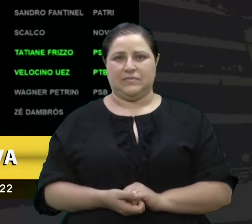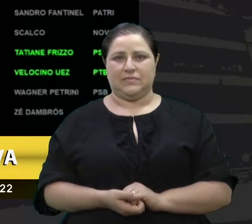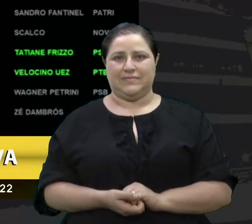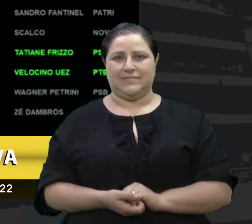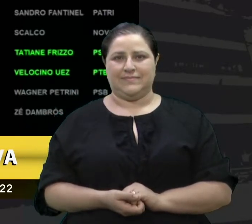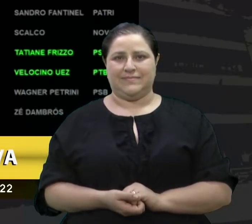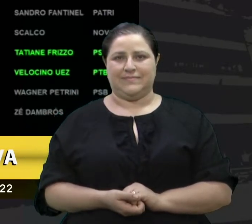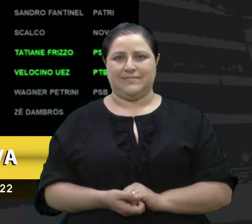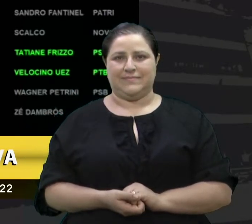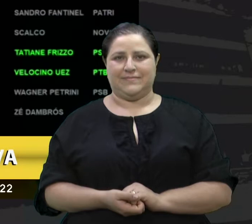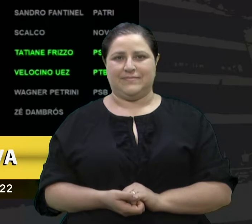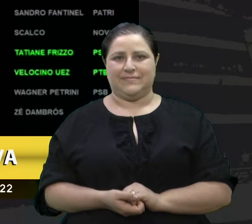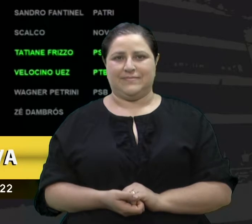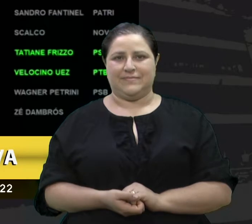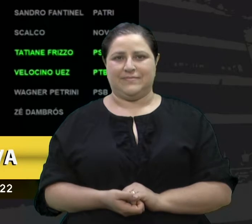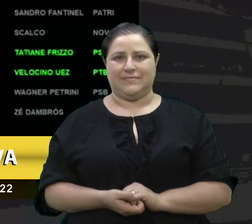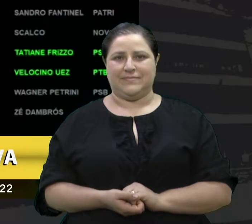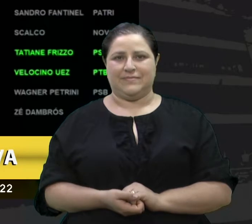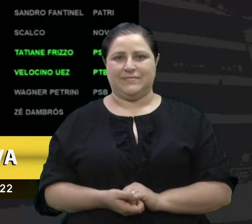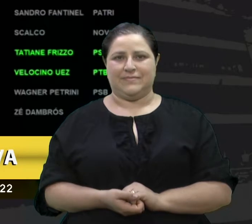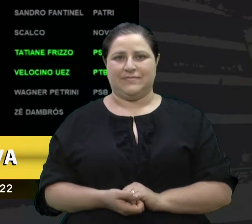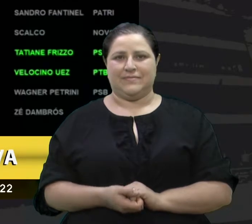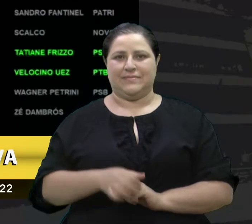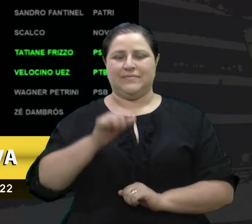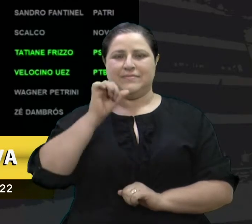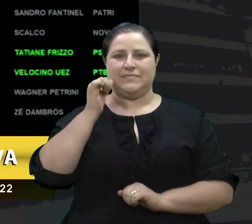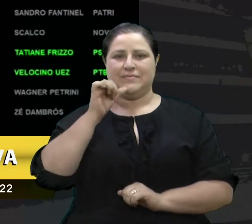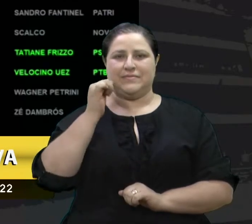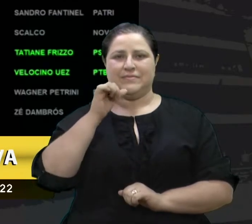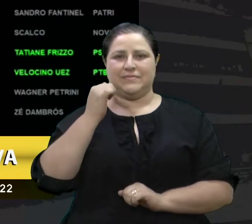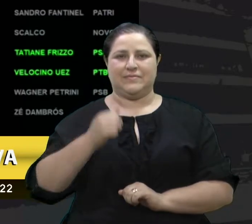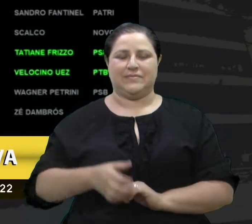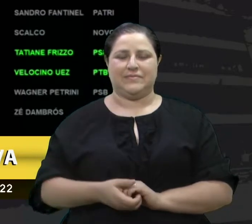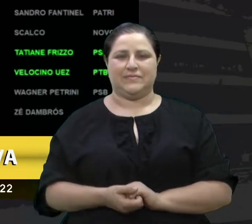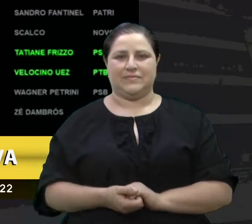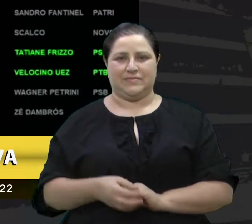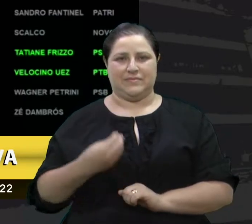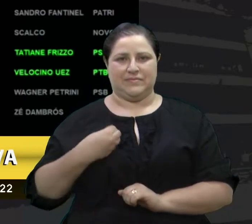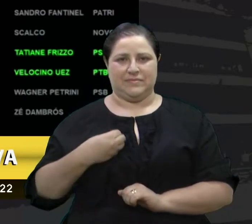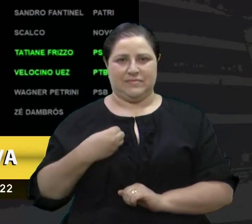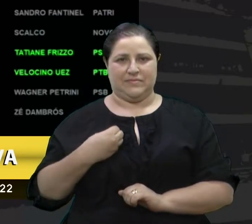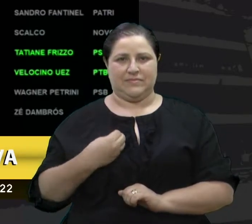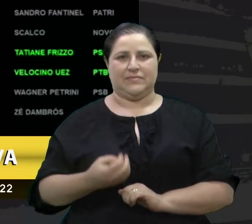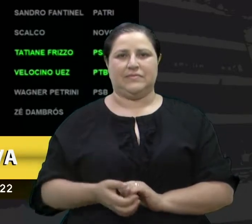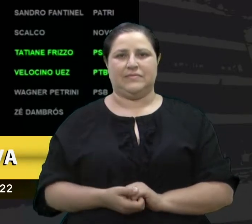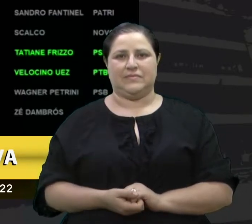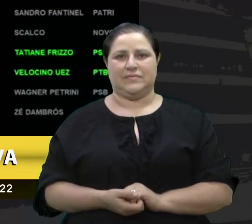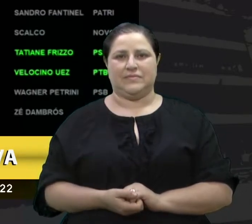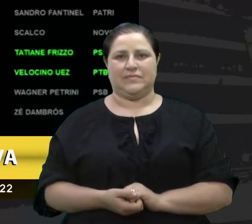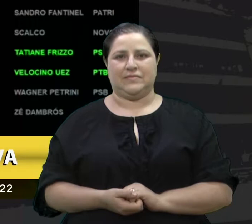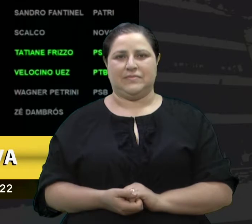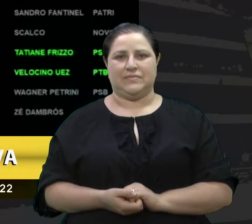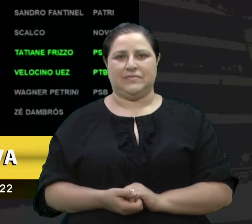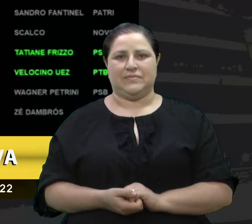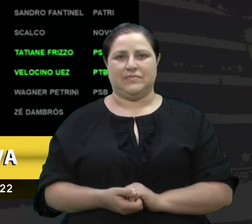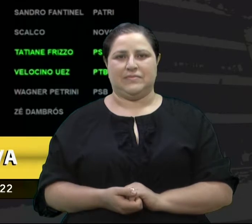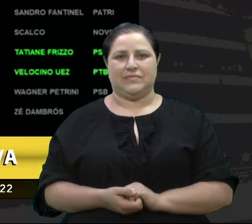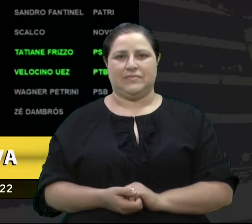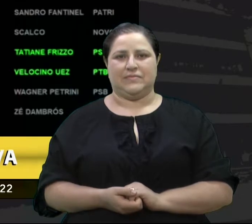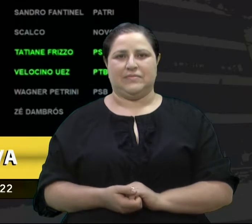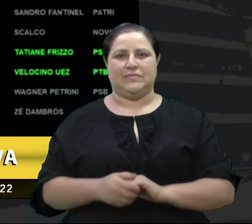Vereador Maurício Marcon. Presente. Vereador Ricardo Daneluz.